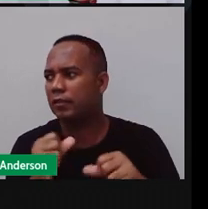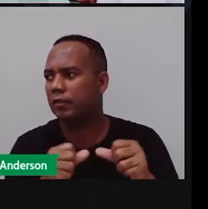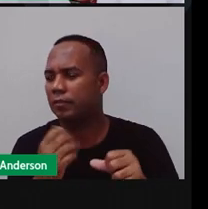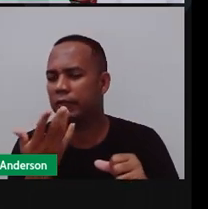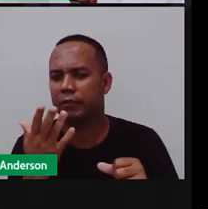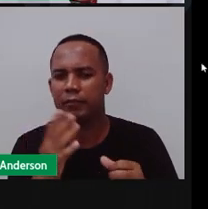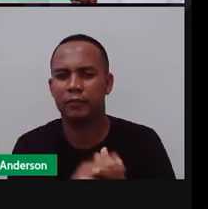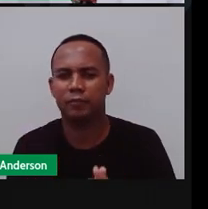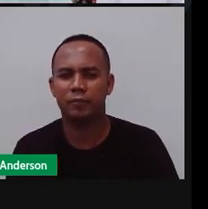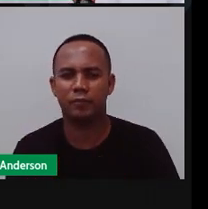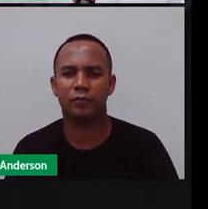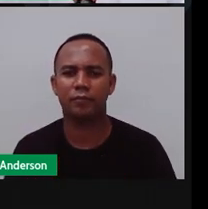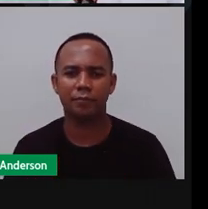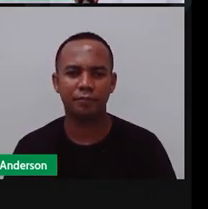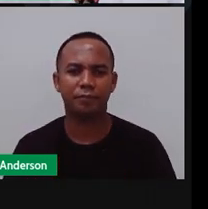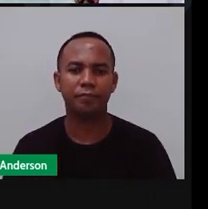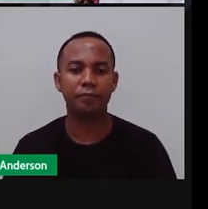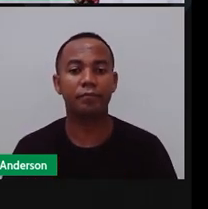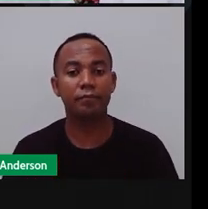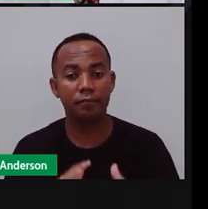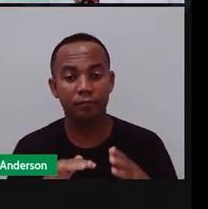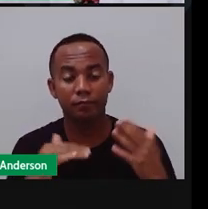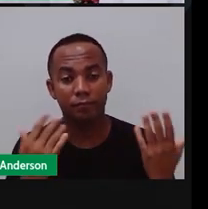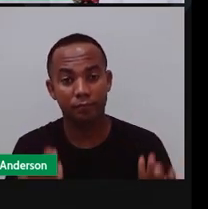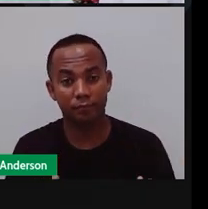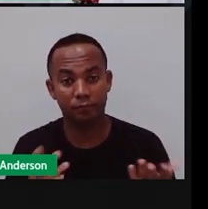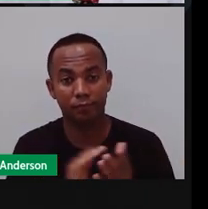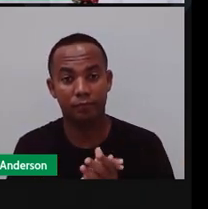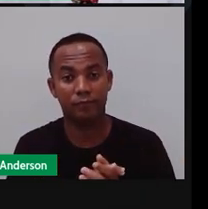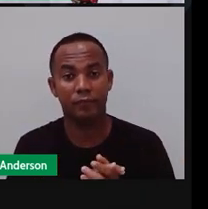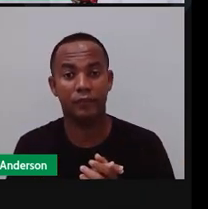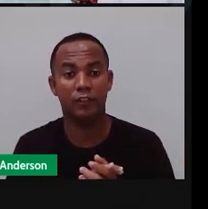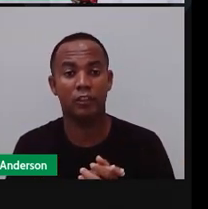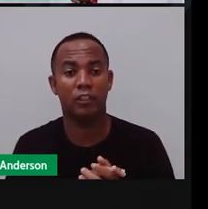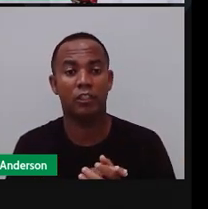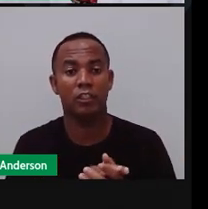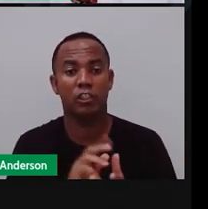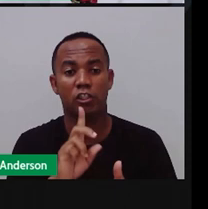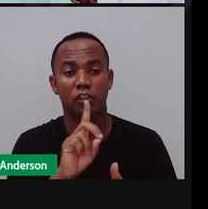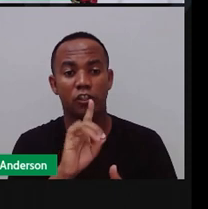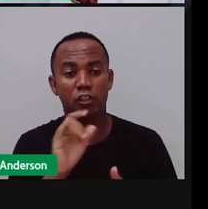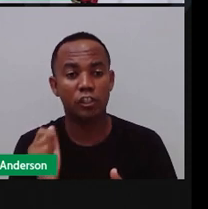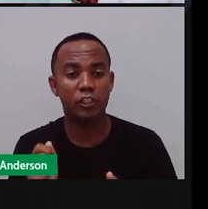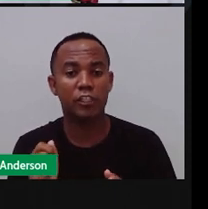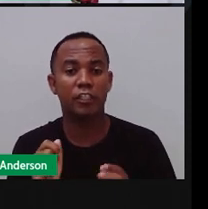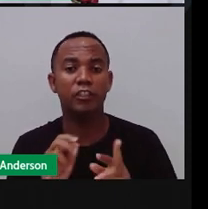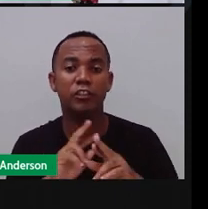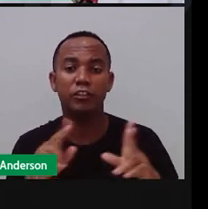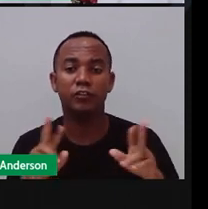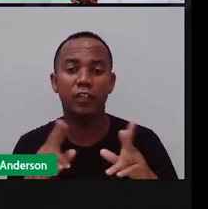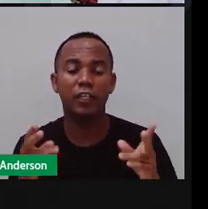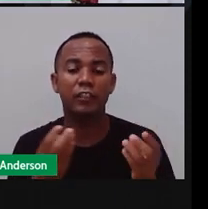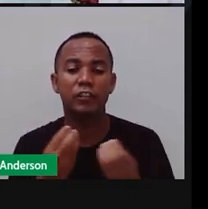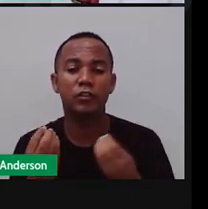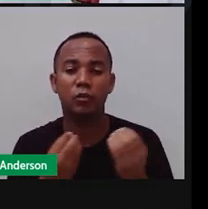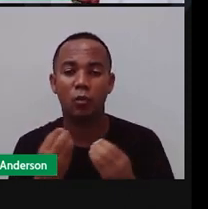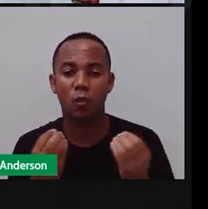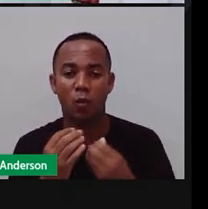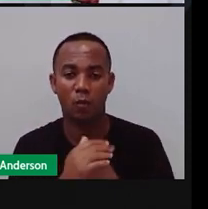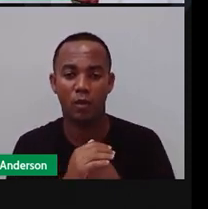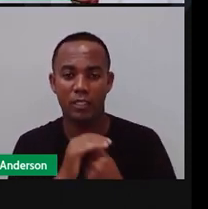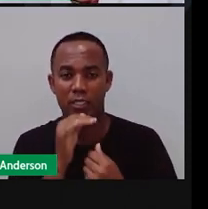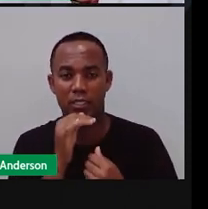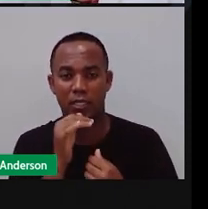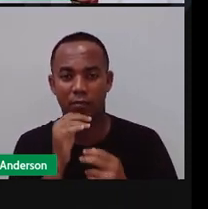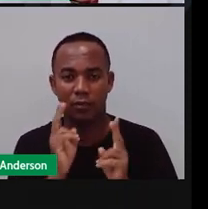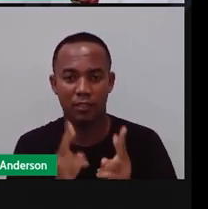Vamos lá Essa definição de datas acontece de forma oficial mas não de forma